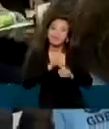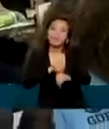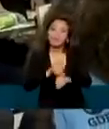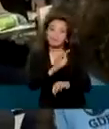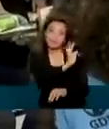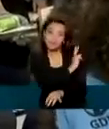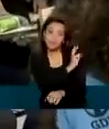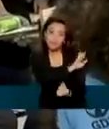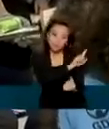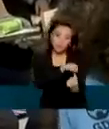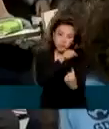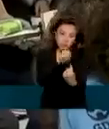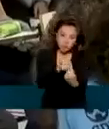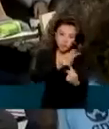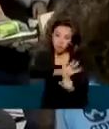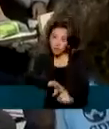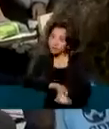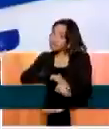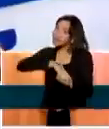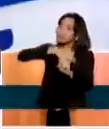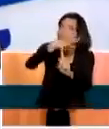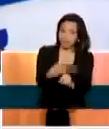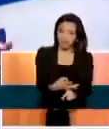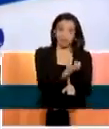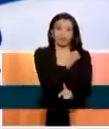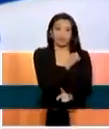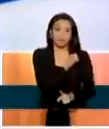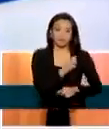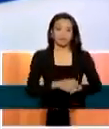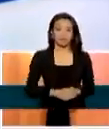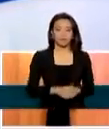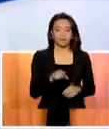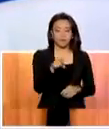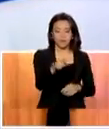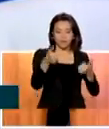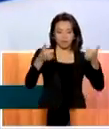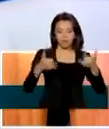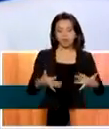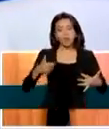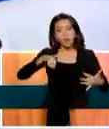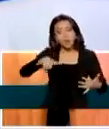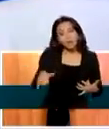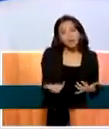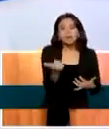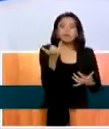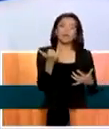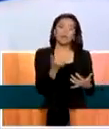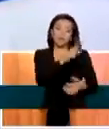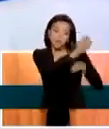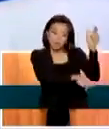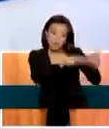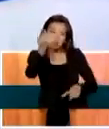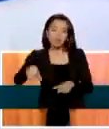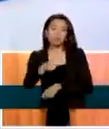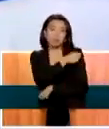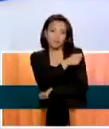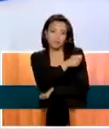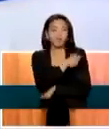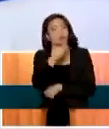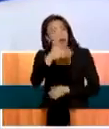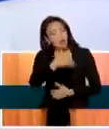objetivo é triplicar esse número. Uma oportunidade para os estudantes, é um processo de implantação, vocês estão